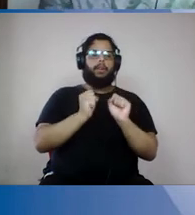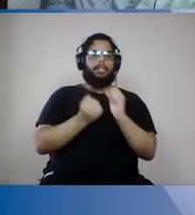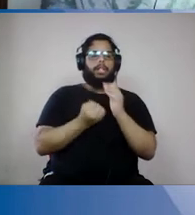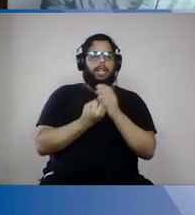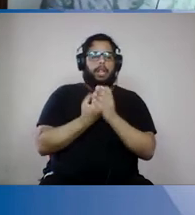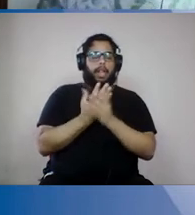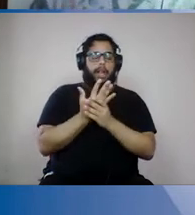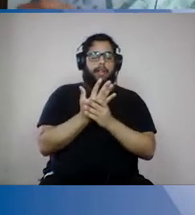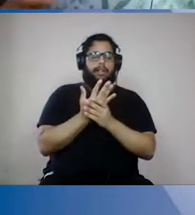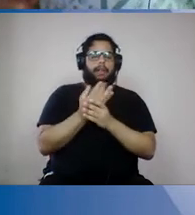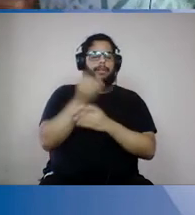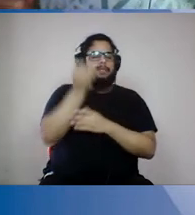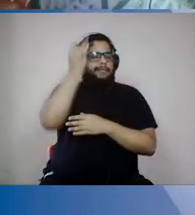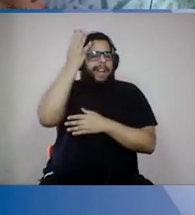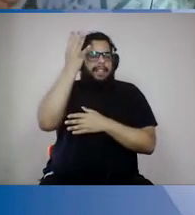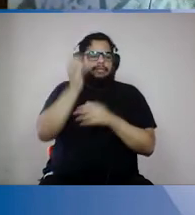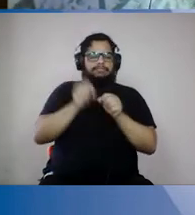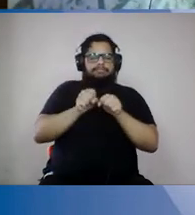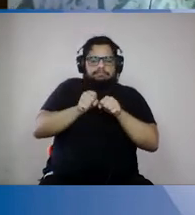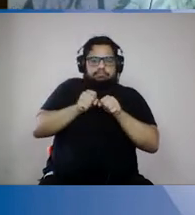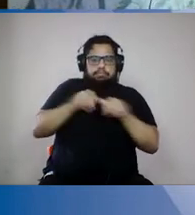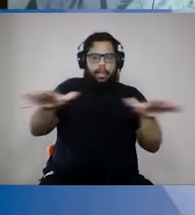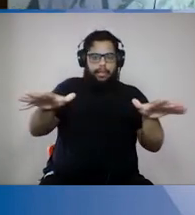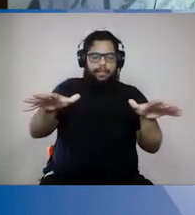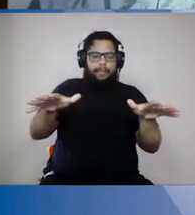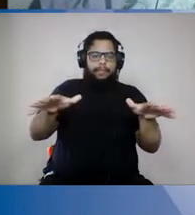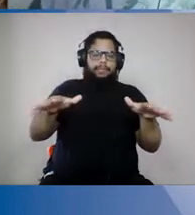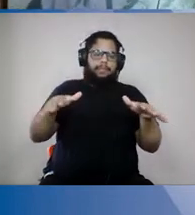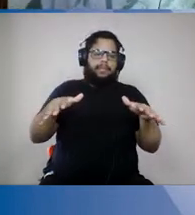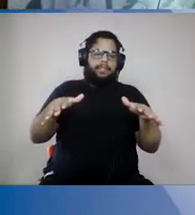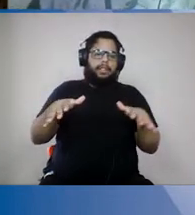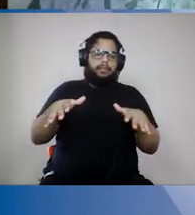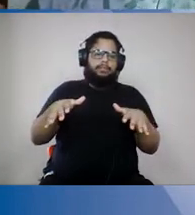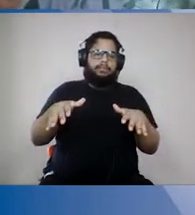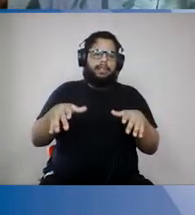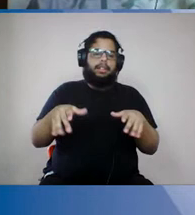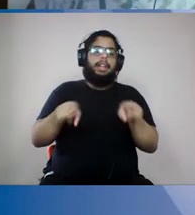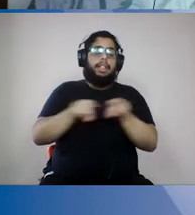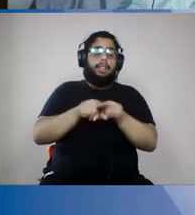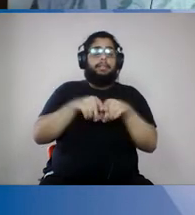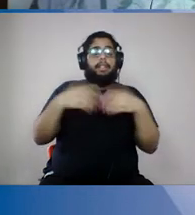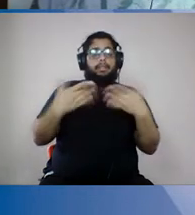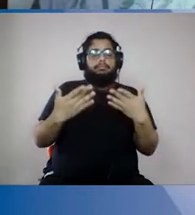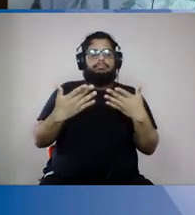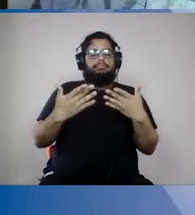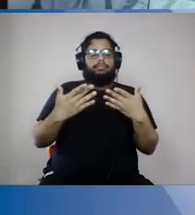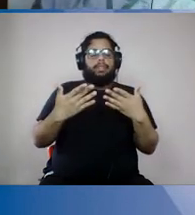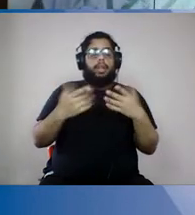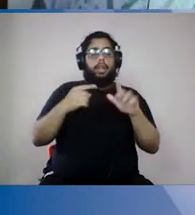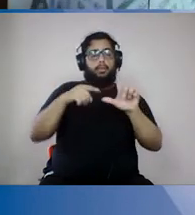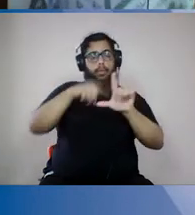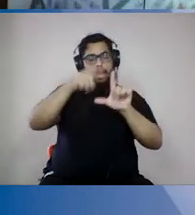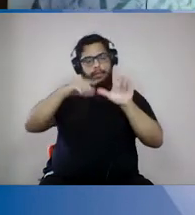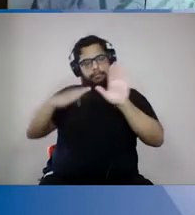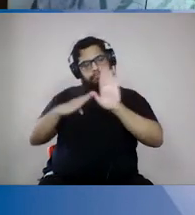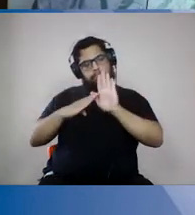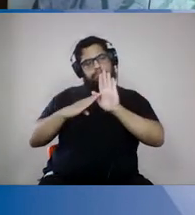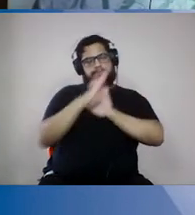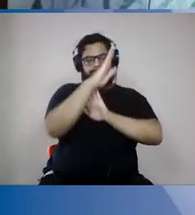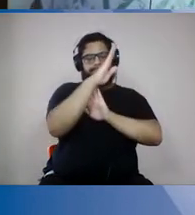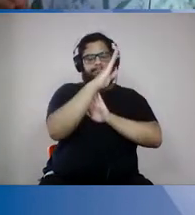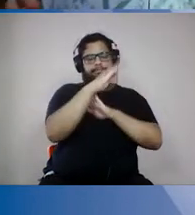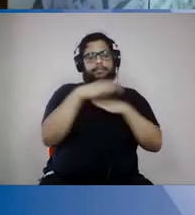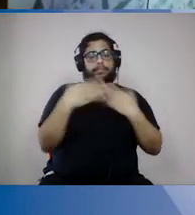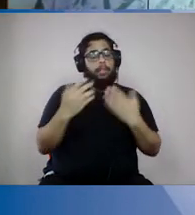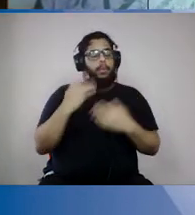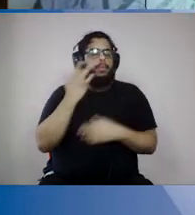transmissíveis, ou seja, aumentando mais ainda a transmissibilidade e elevando mais ainda a curva epidêmica, e nós não sabemos exatamente